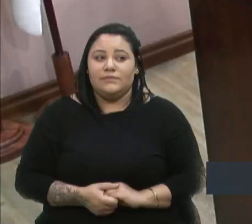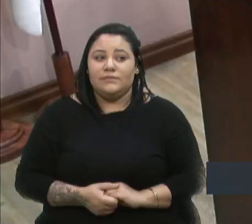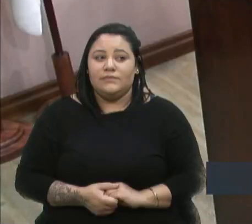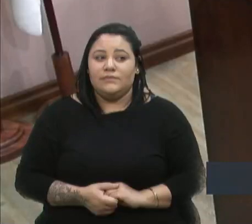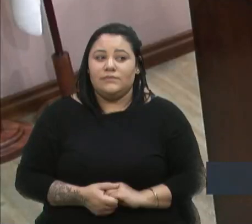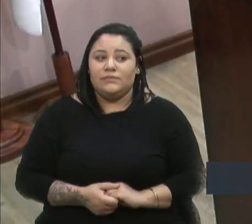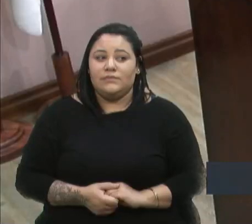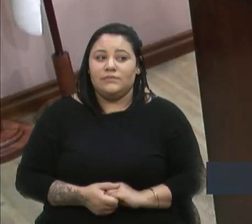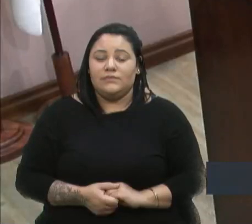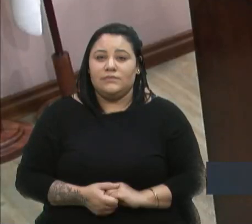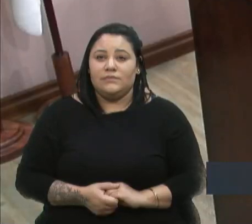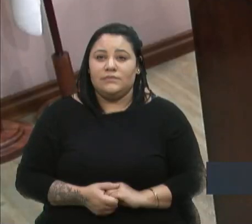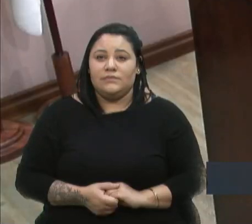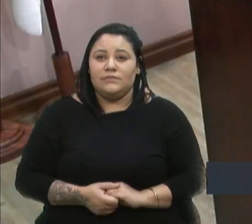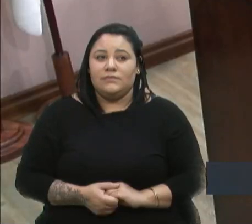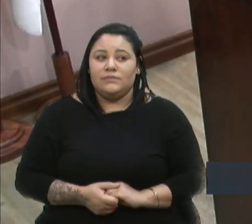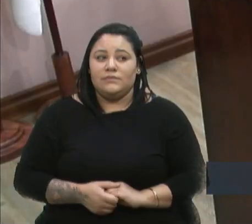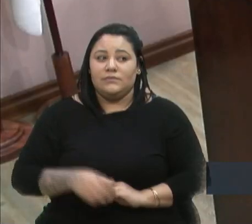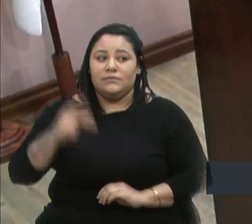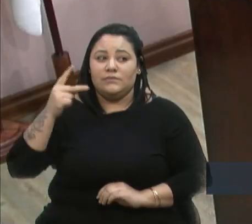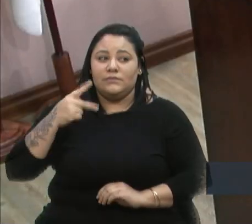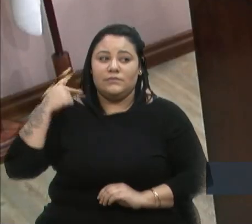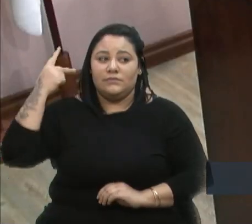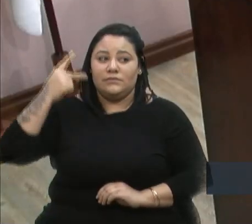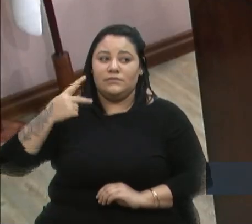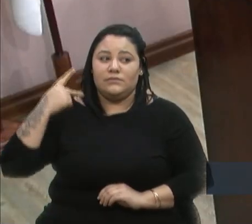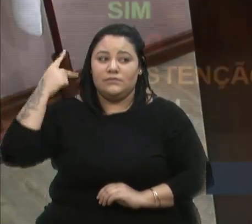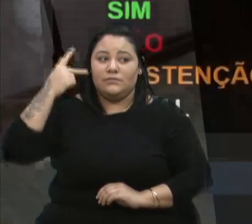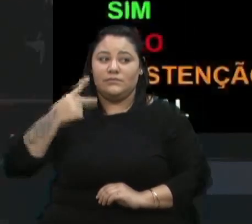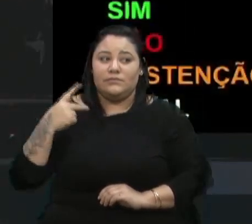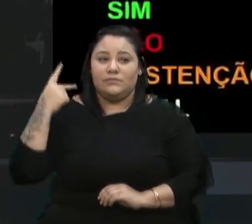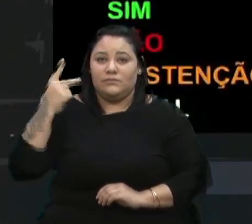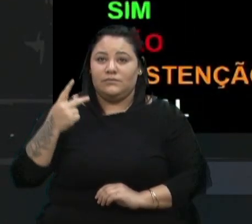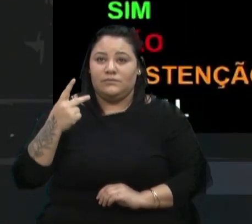As vereadoras e vereadoras que registrem seus votos.